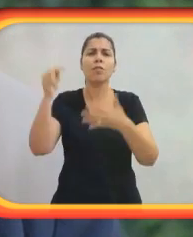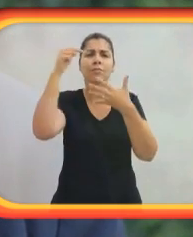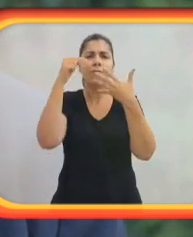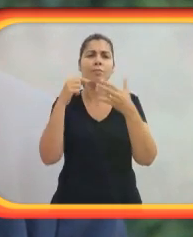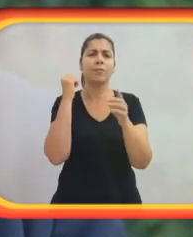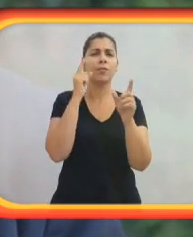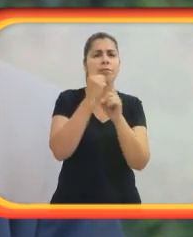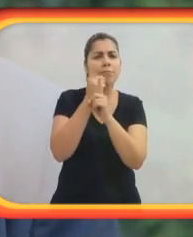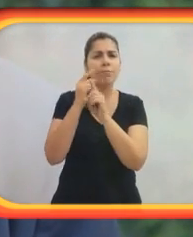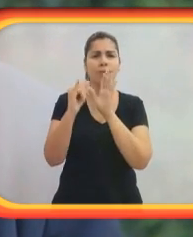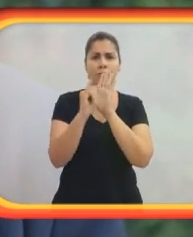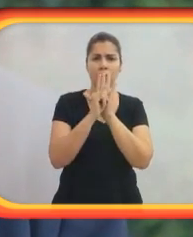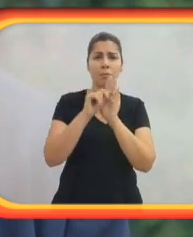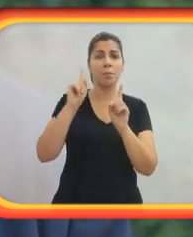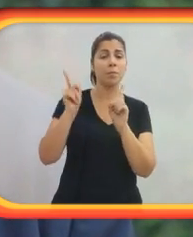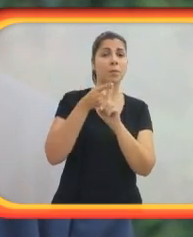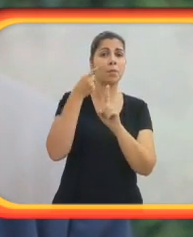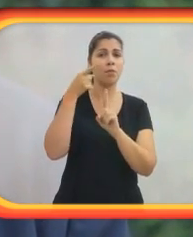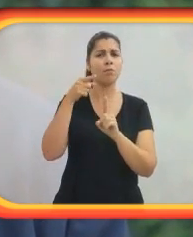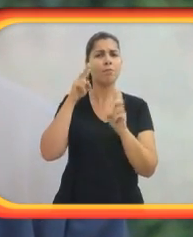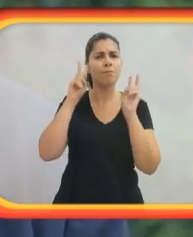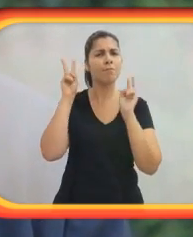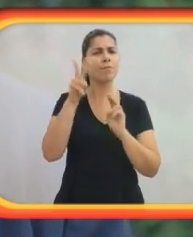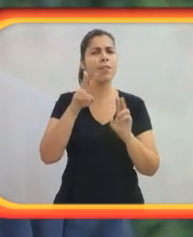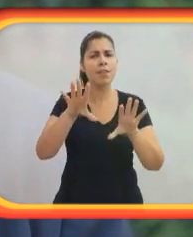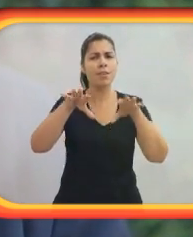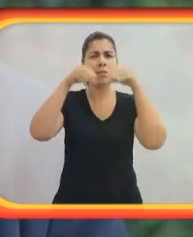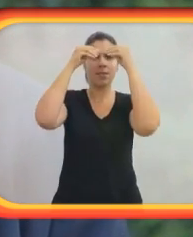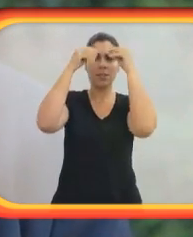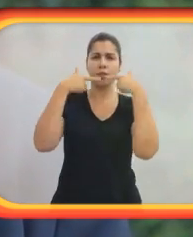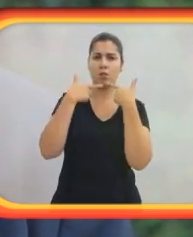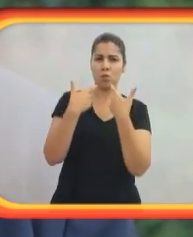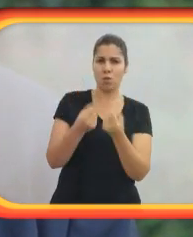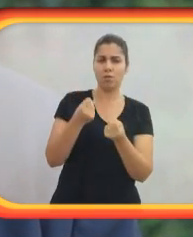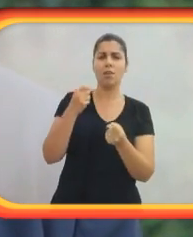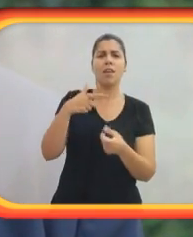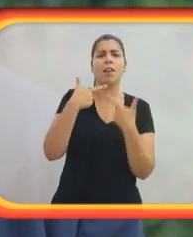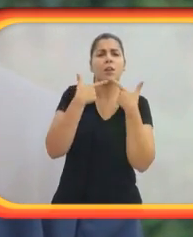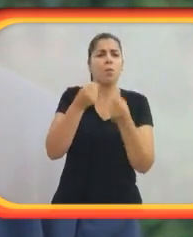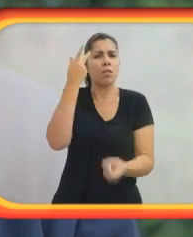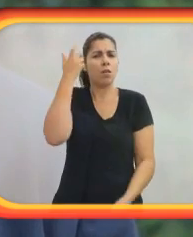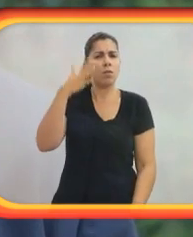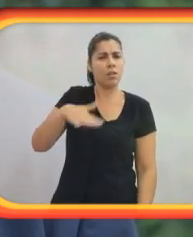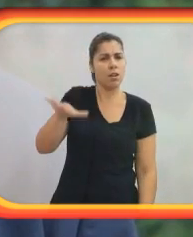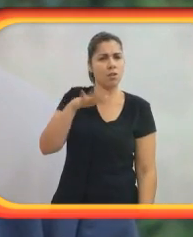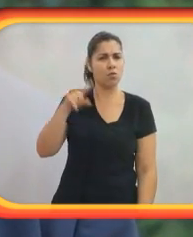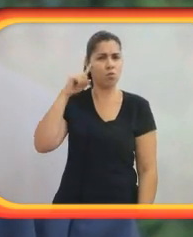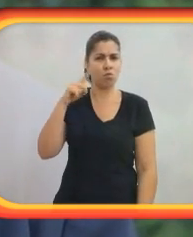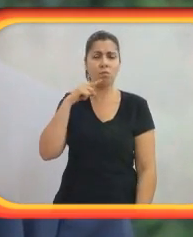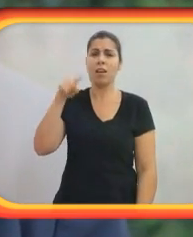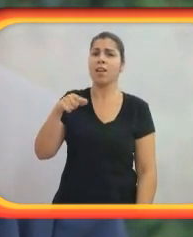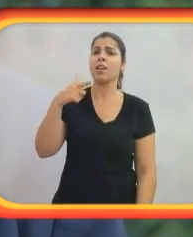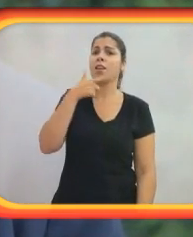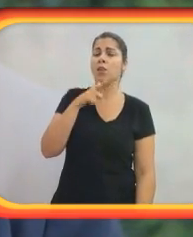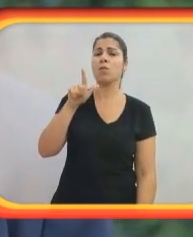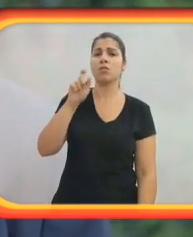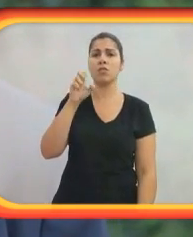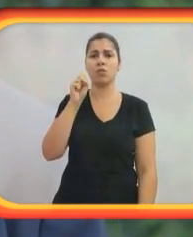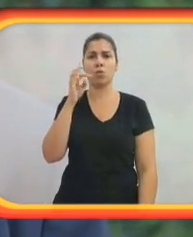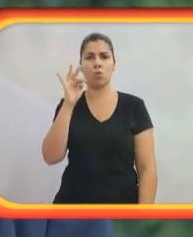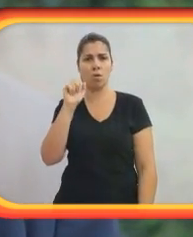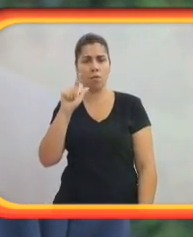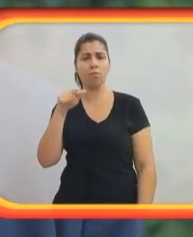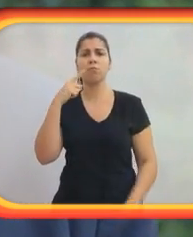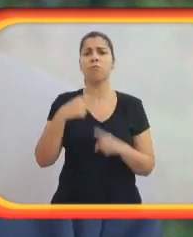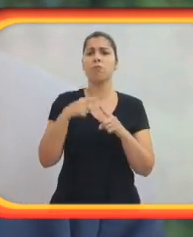identidade. Em primeiro lugar, tem a ver com a aquisição de língua. A língua natural da criança surda é uma língua gestual porque ele não